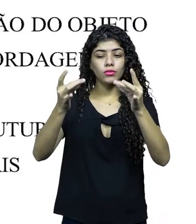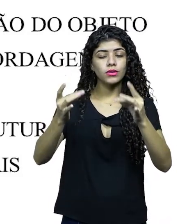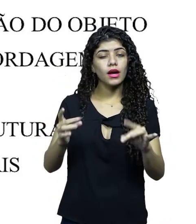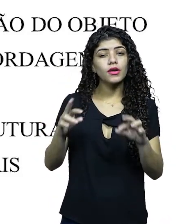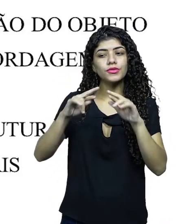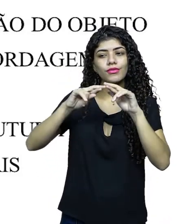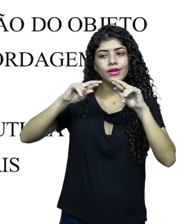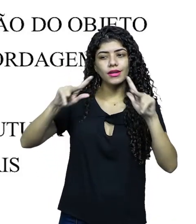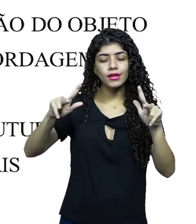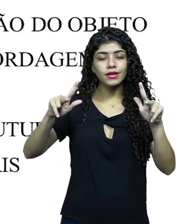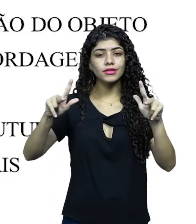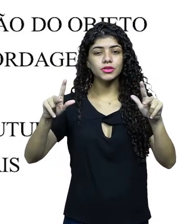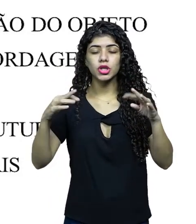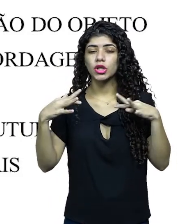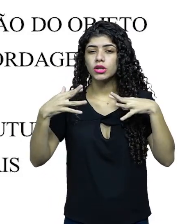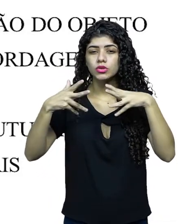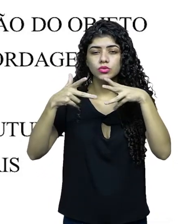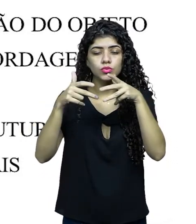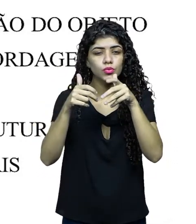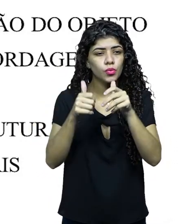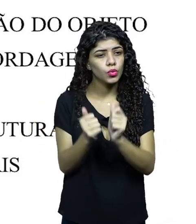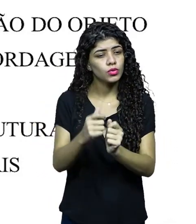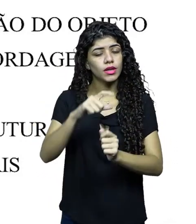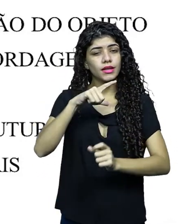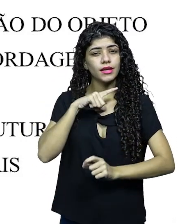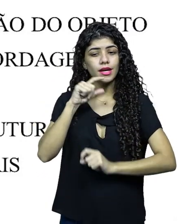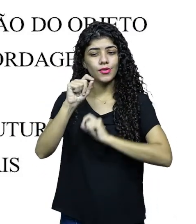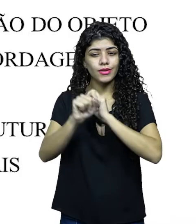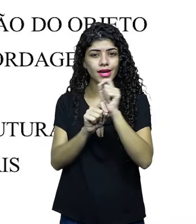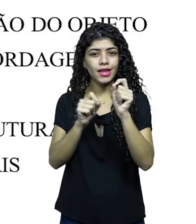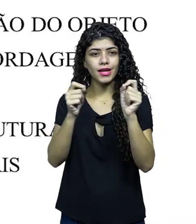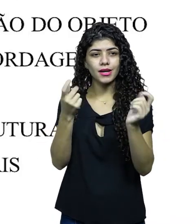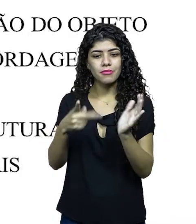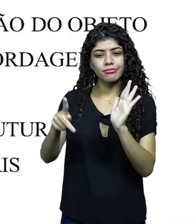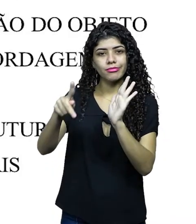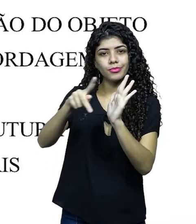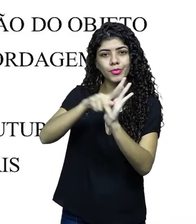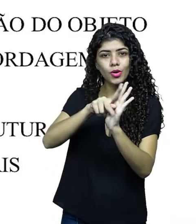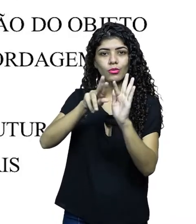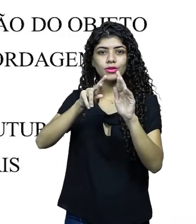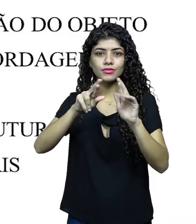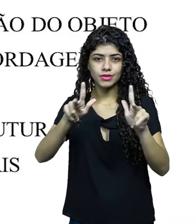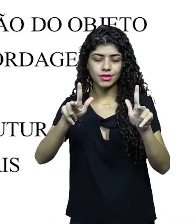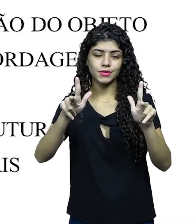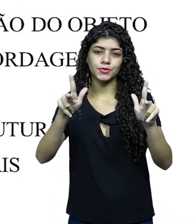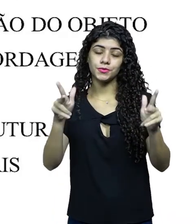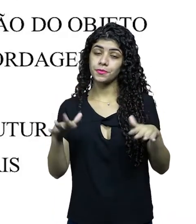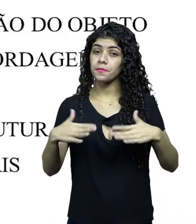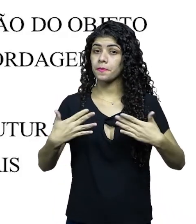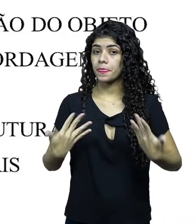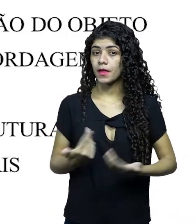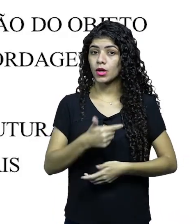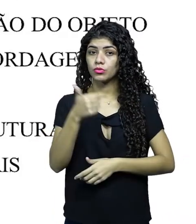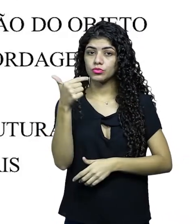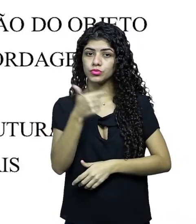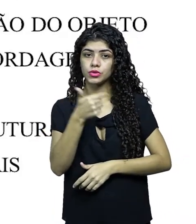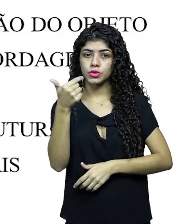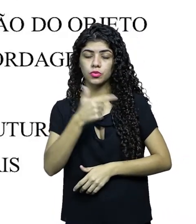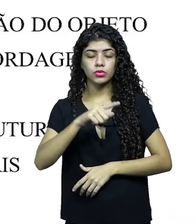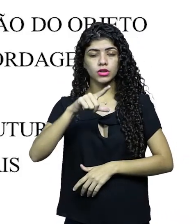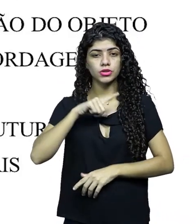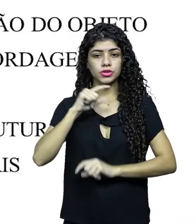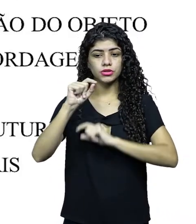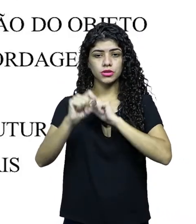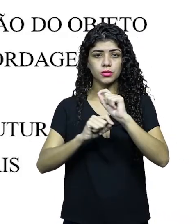peculiaridades, tudo o que faz dessa obra original, tá? Então,